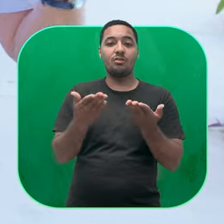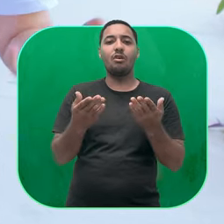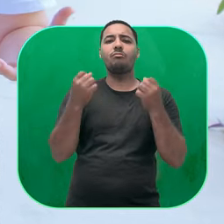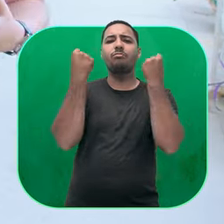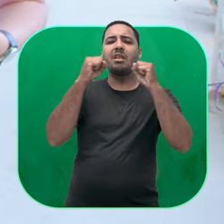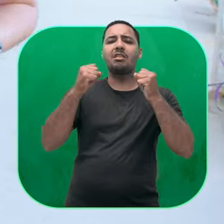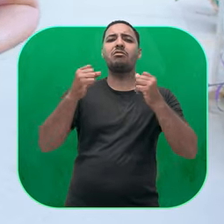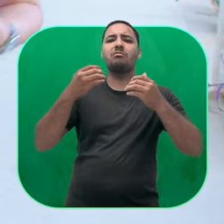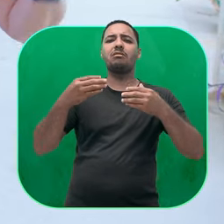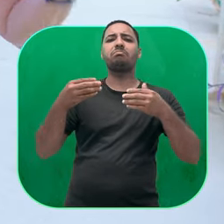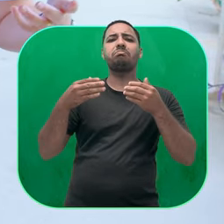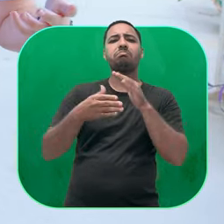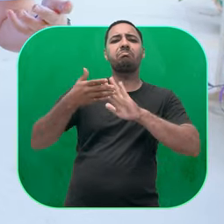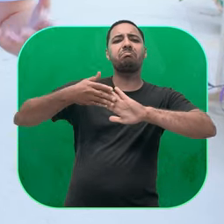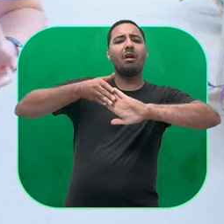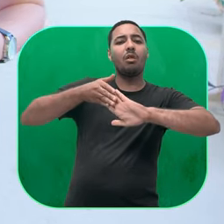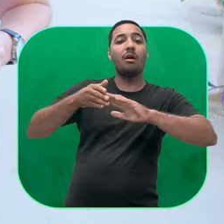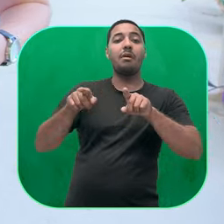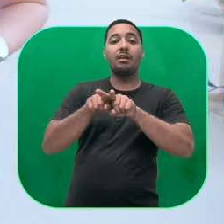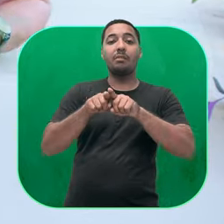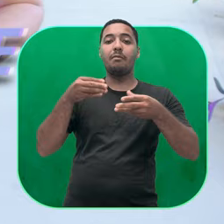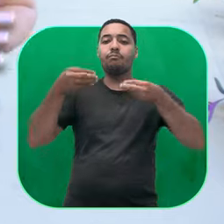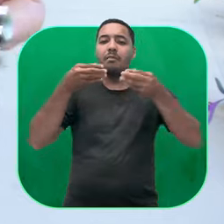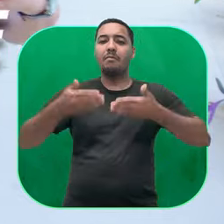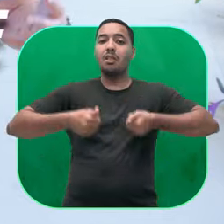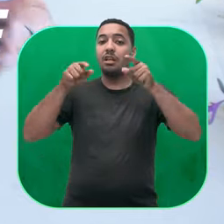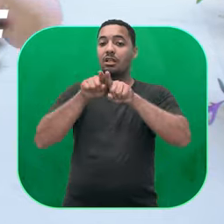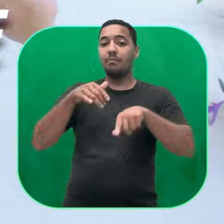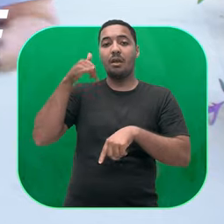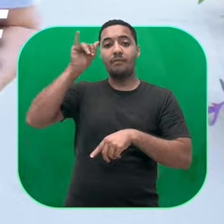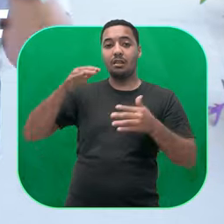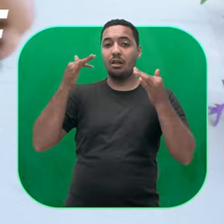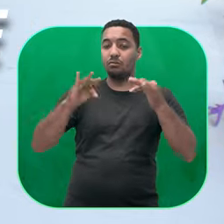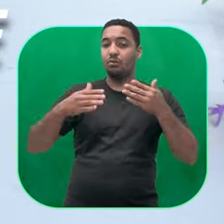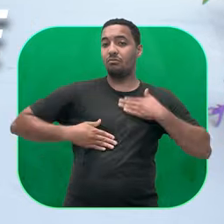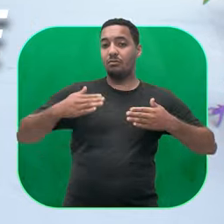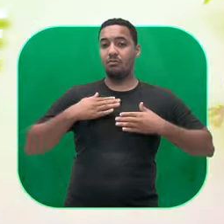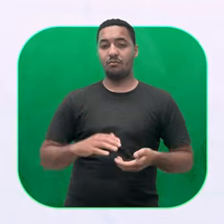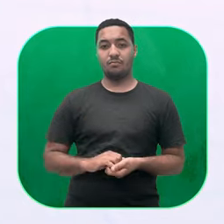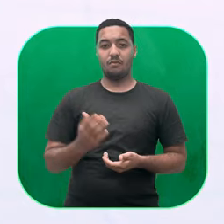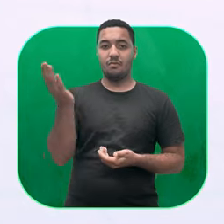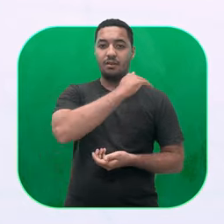alguns exercícios de alongamento para melhorar sua flexibilidade e evitar dores e desconfortos no seu corpo. Vamos lá?